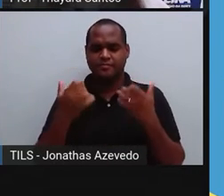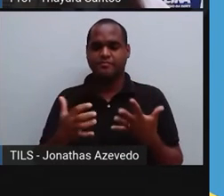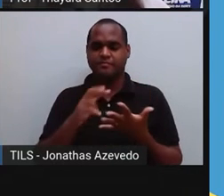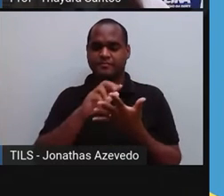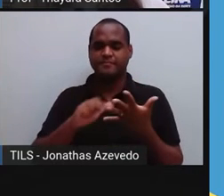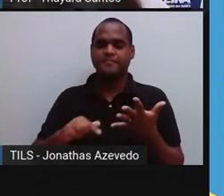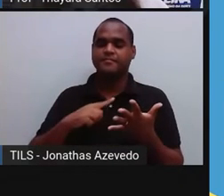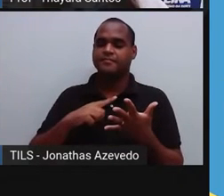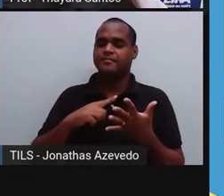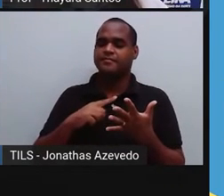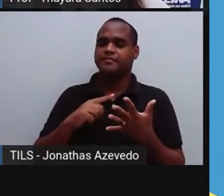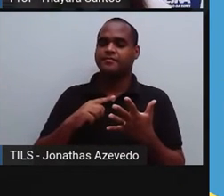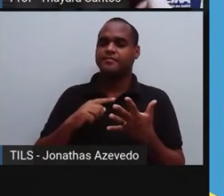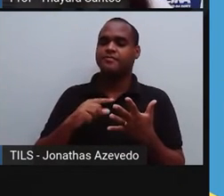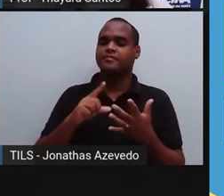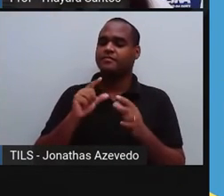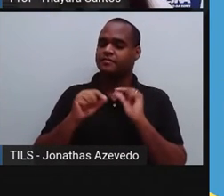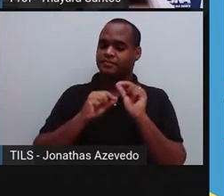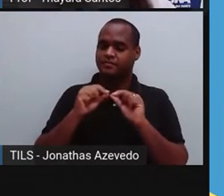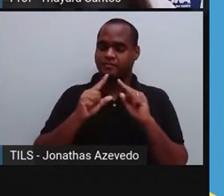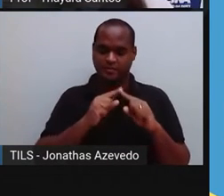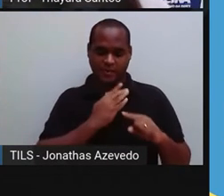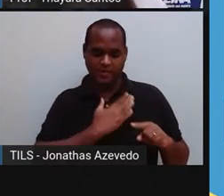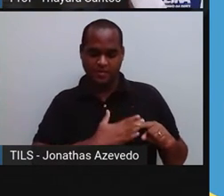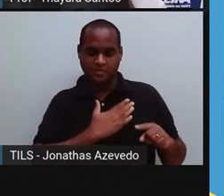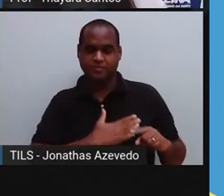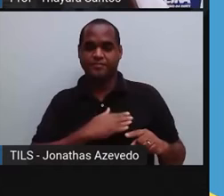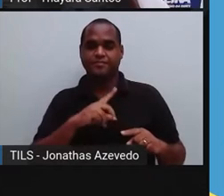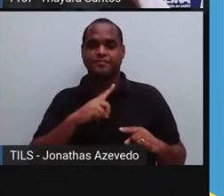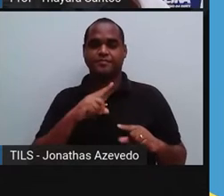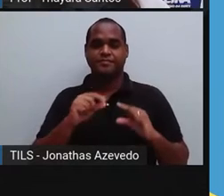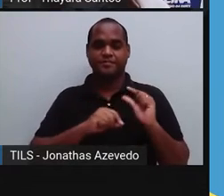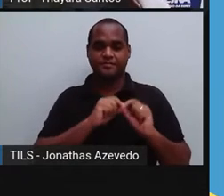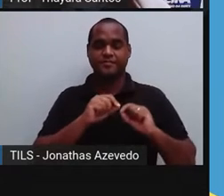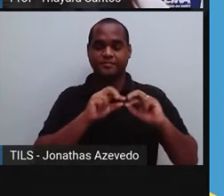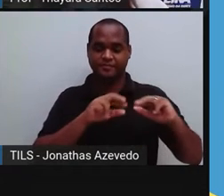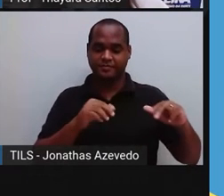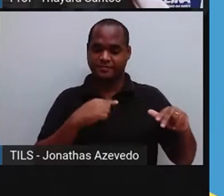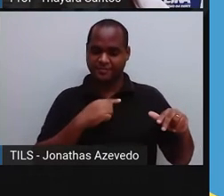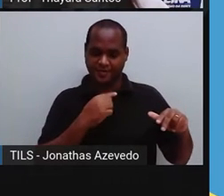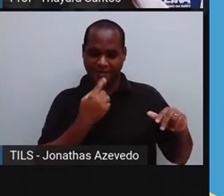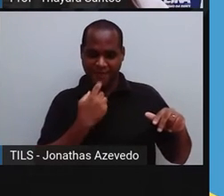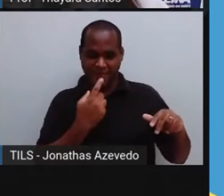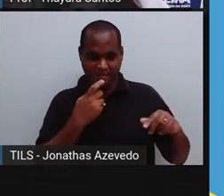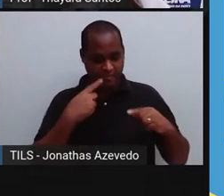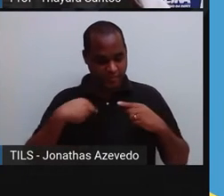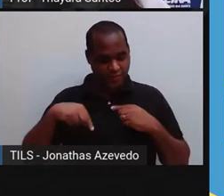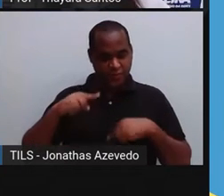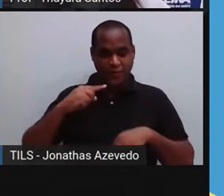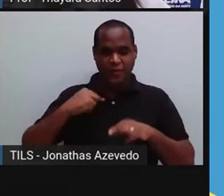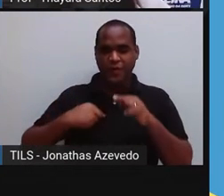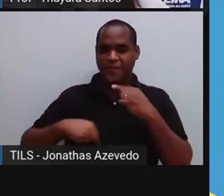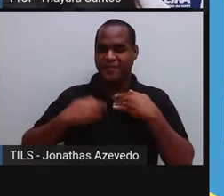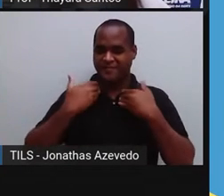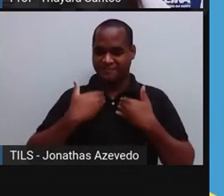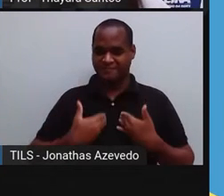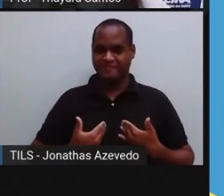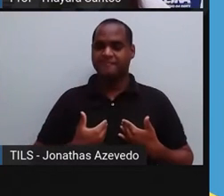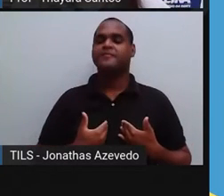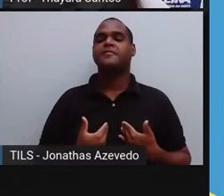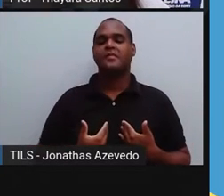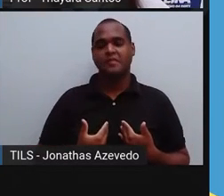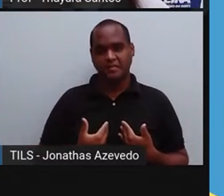artérias transportam o sangue do coração para os demais órgãos do corpo. Isso na